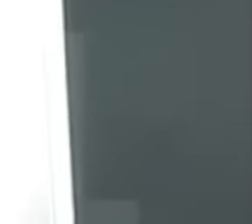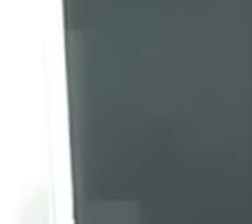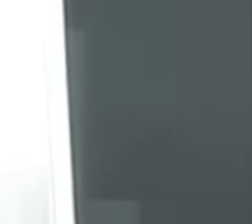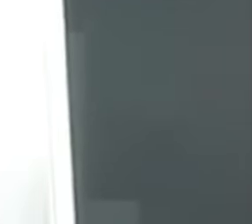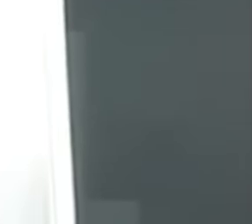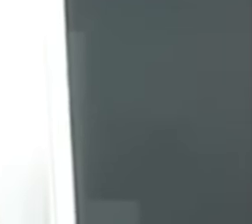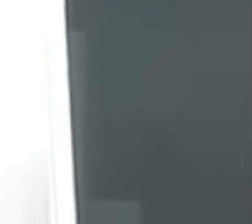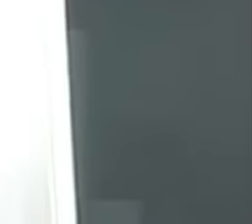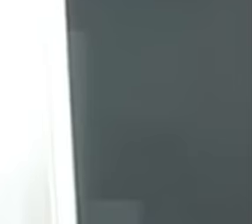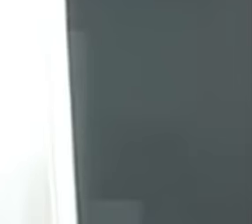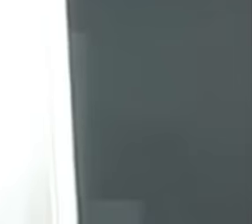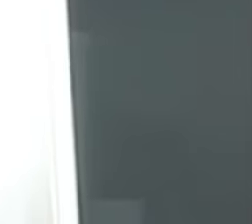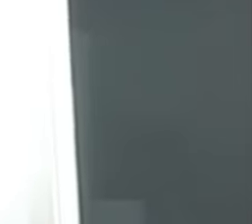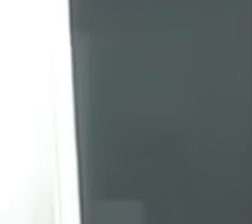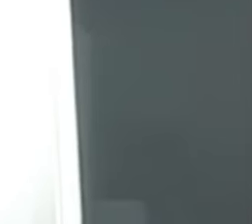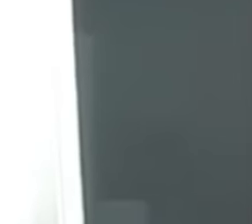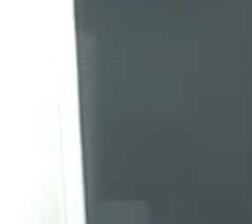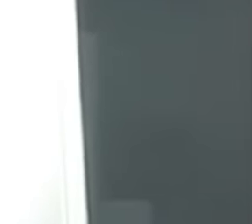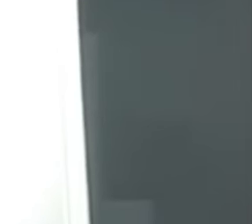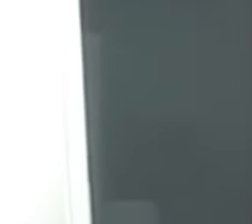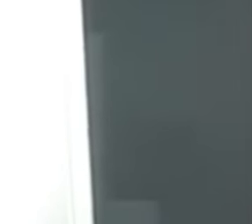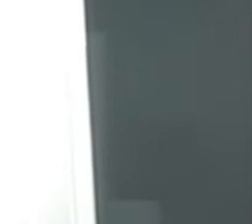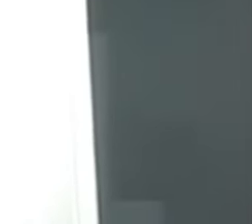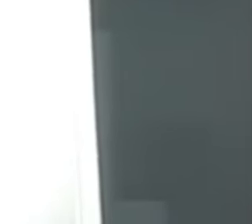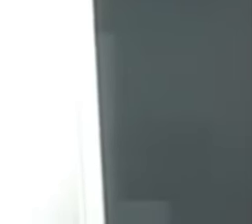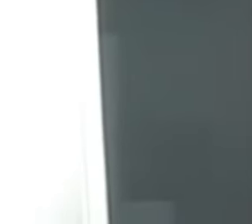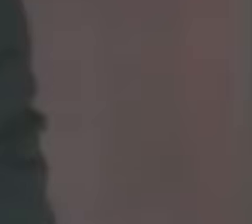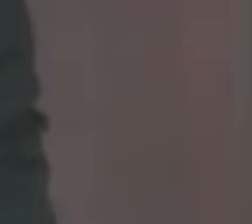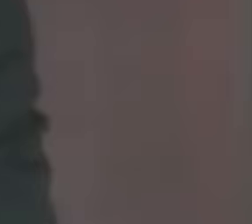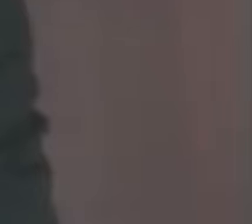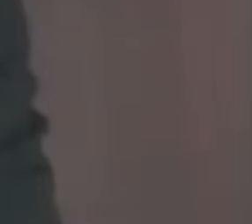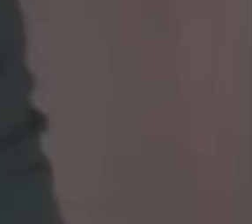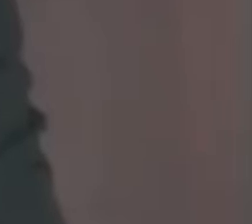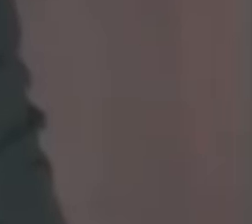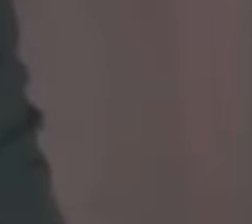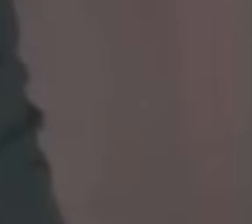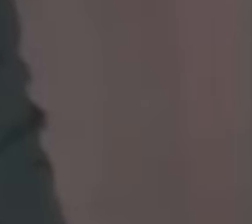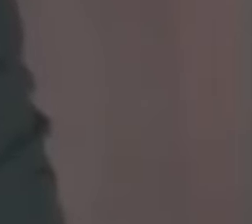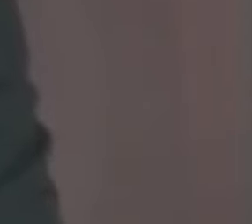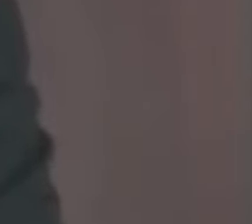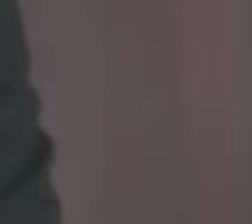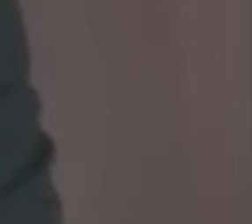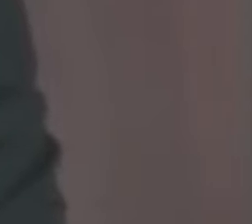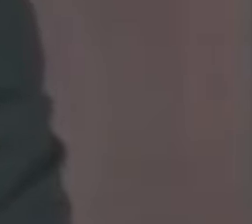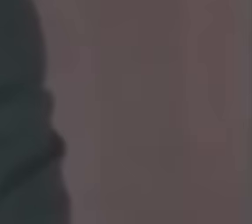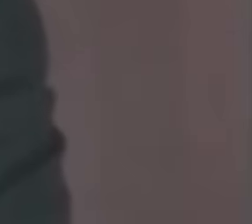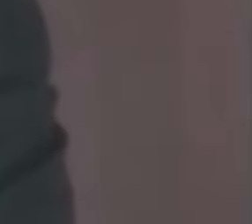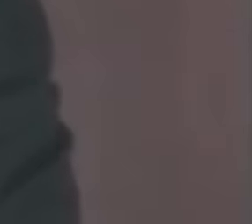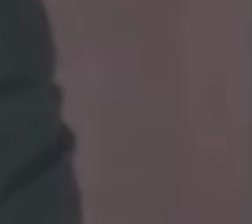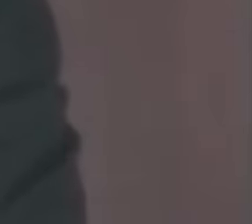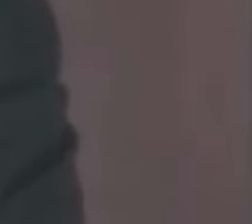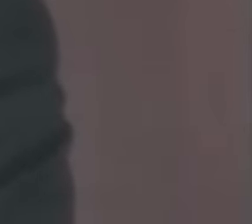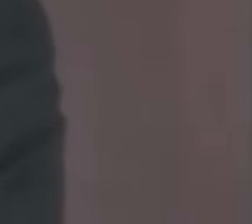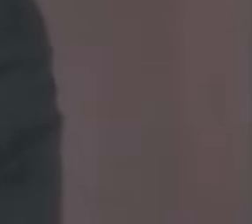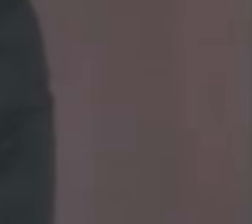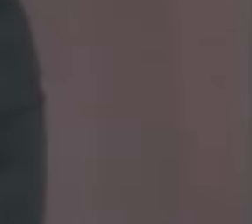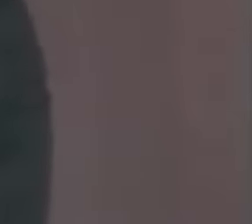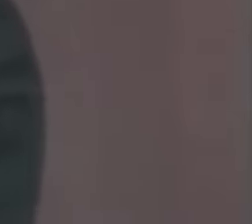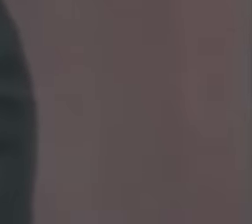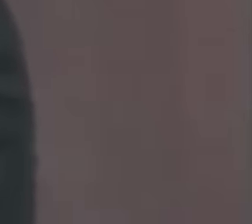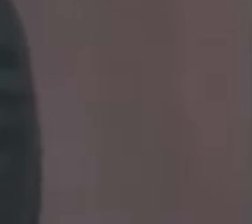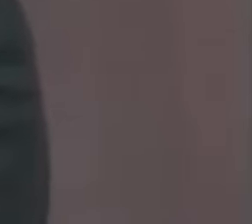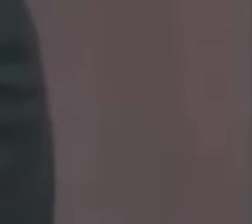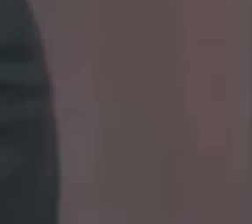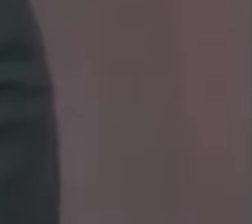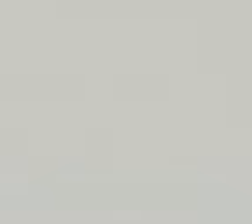quanto mais as pessoas ficam encaixadas e felizes na relação amorosa maior o medo do que elas têm de que vai cair um